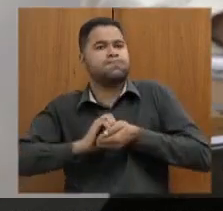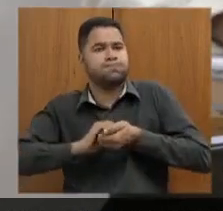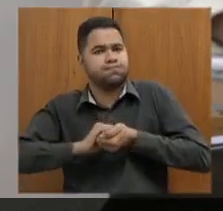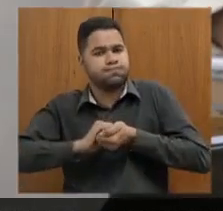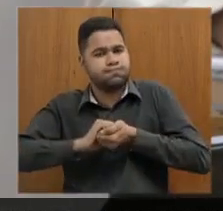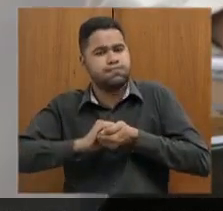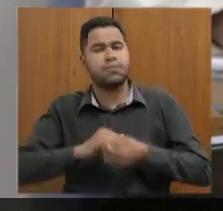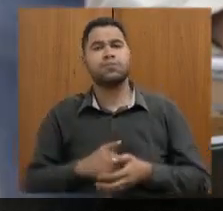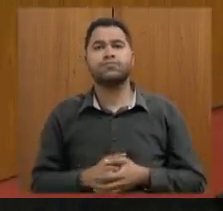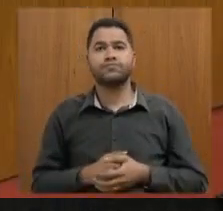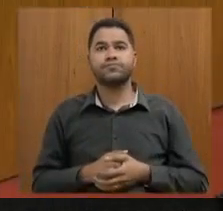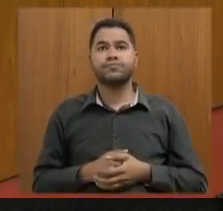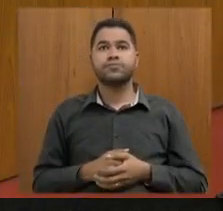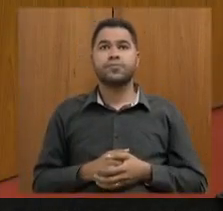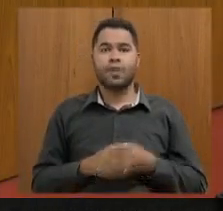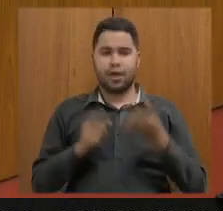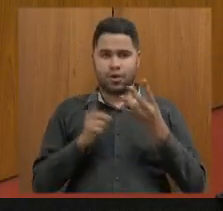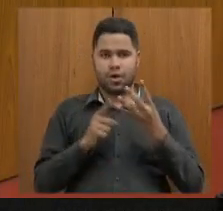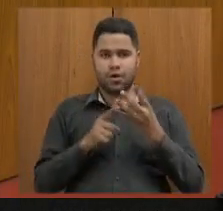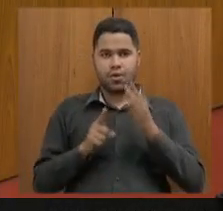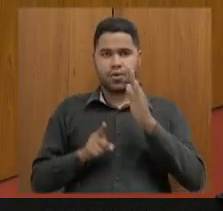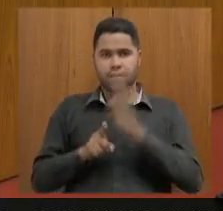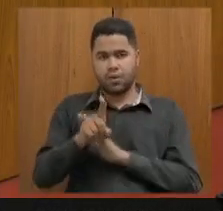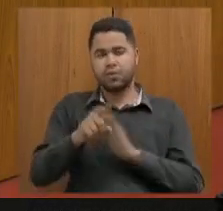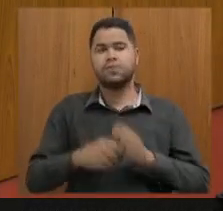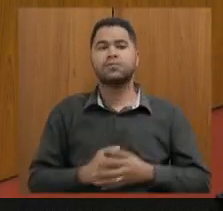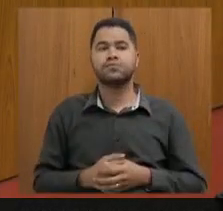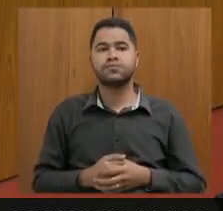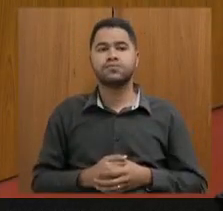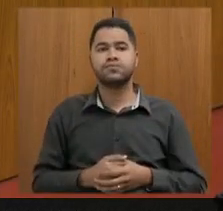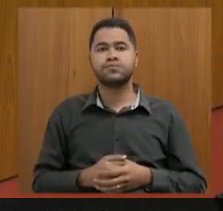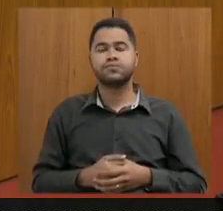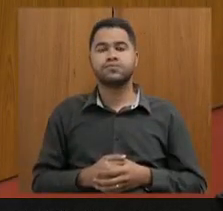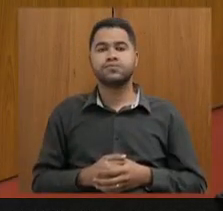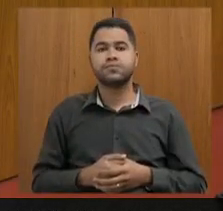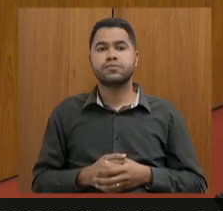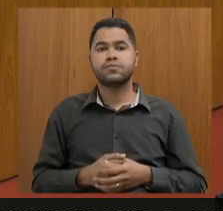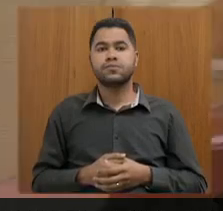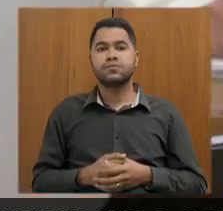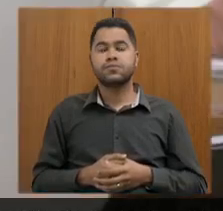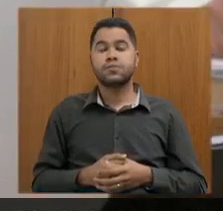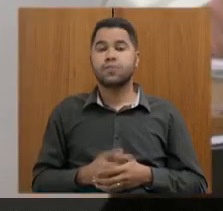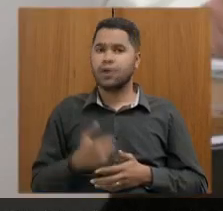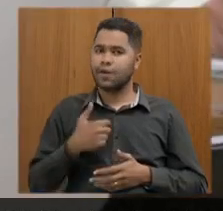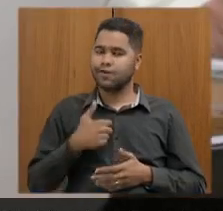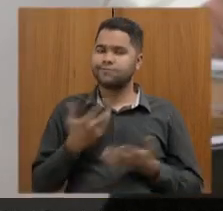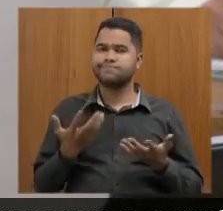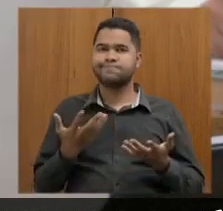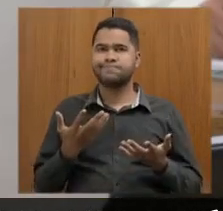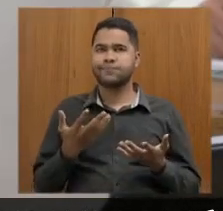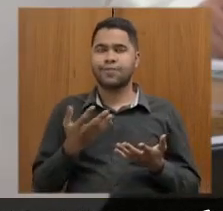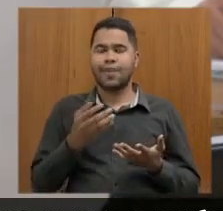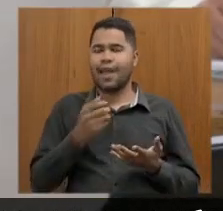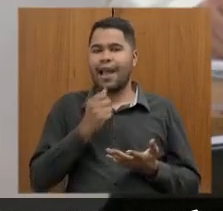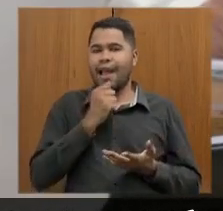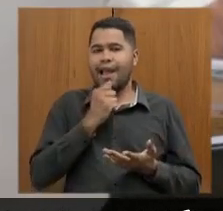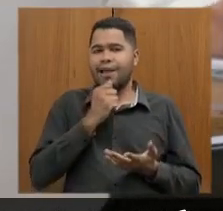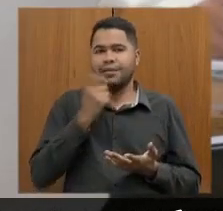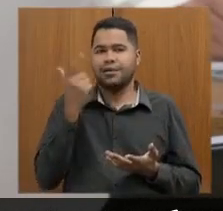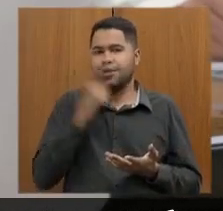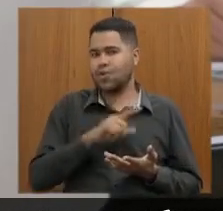Nós estamos na quarta pergunta. Eu confesso que ainda não compreendi